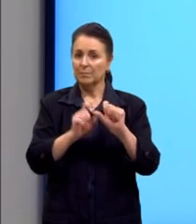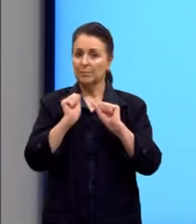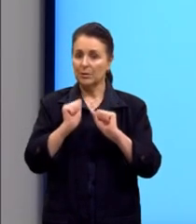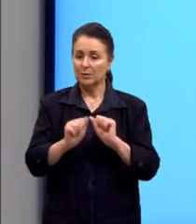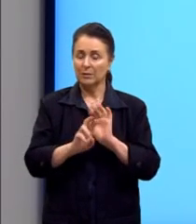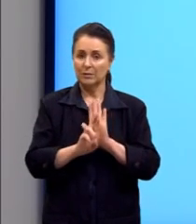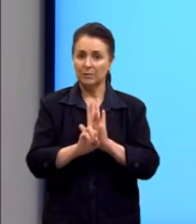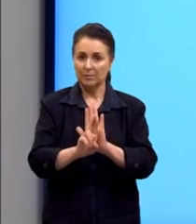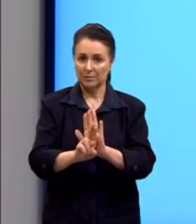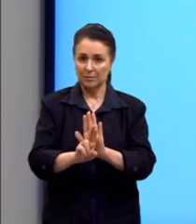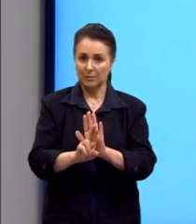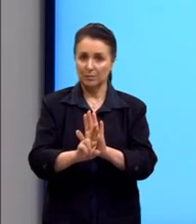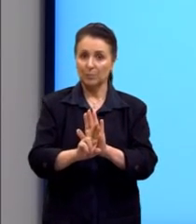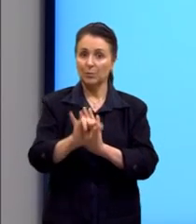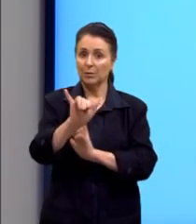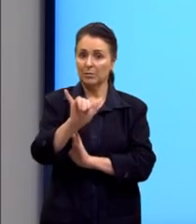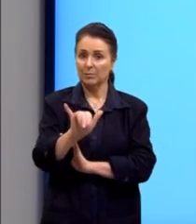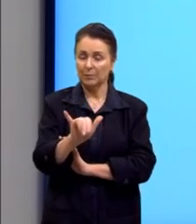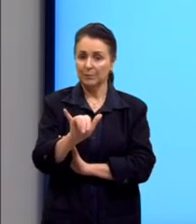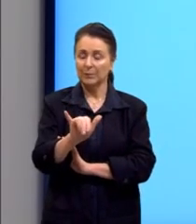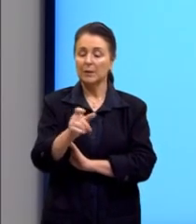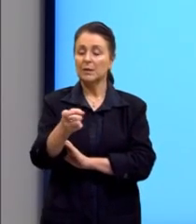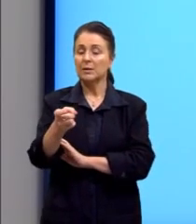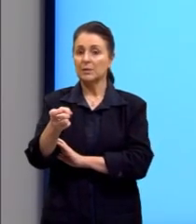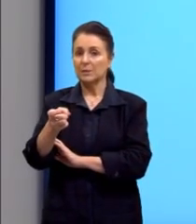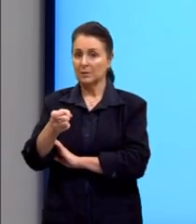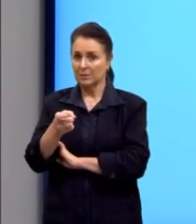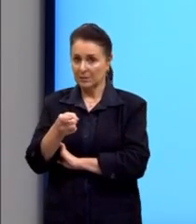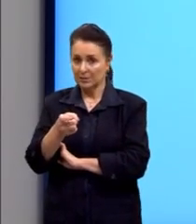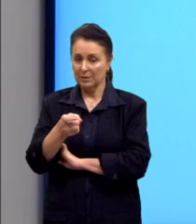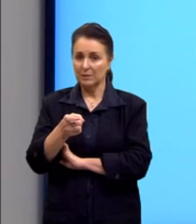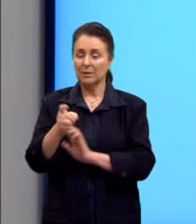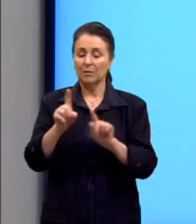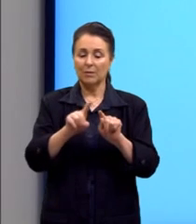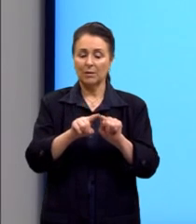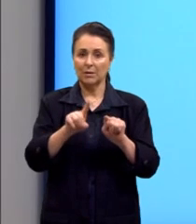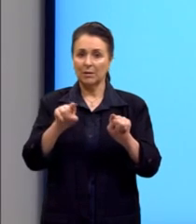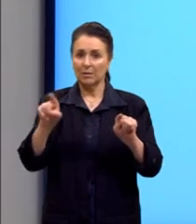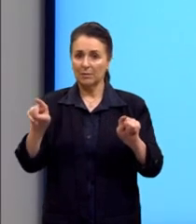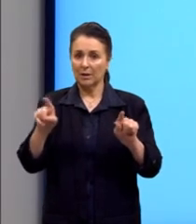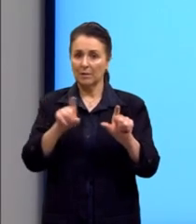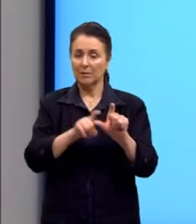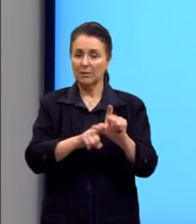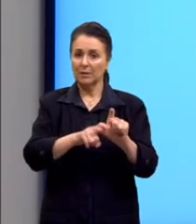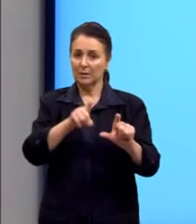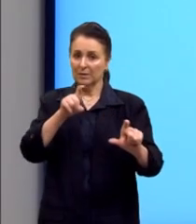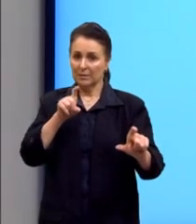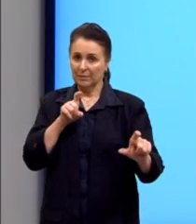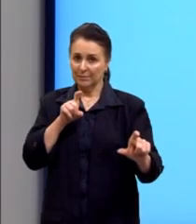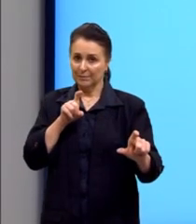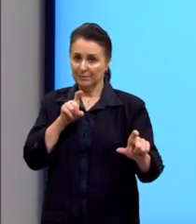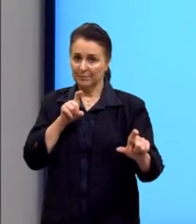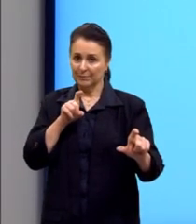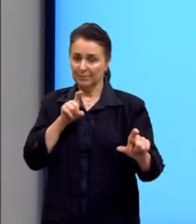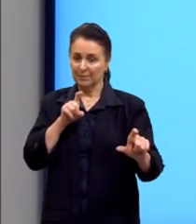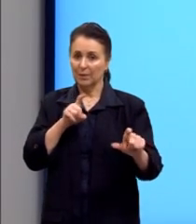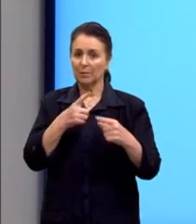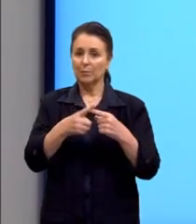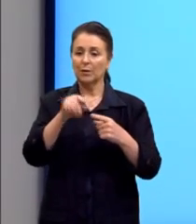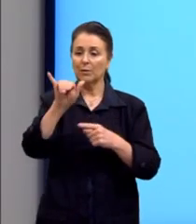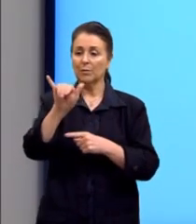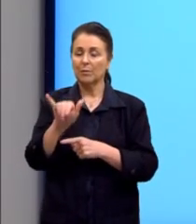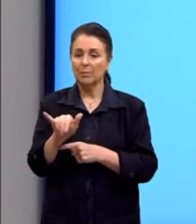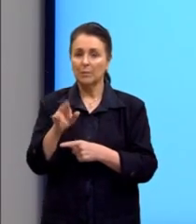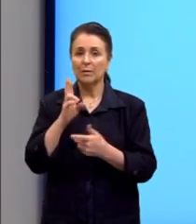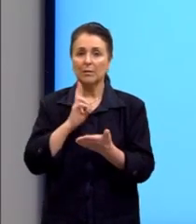representada, então, por y, e x seria a nossa variável independente, né, porque o y, ele